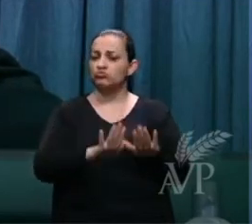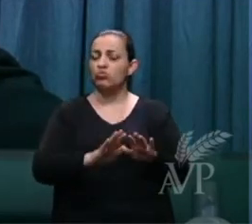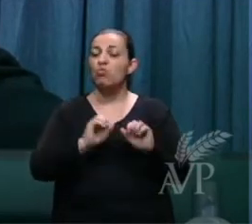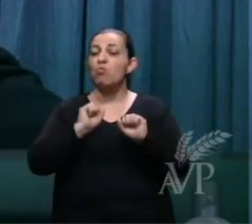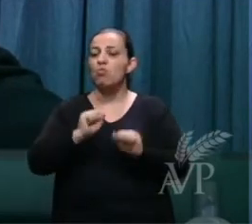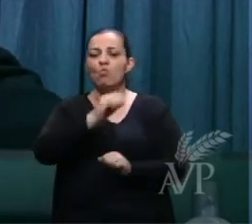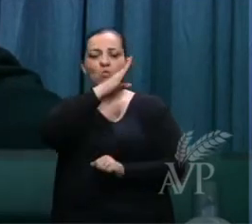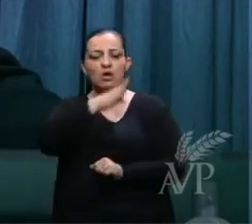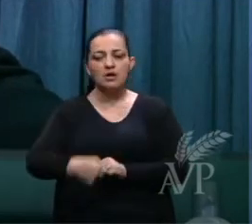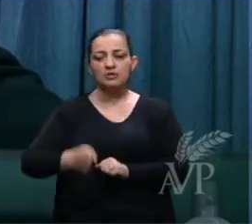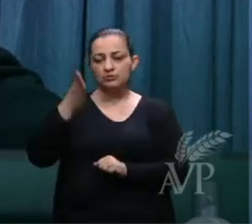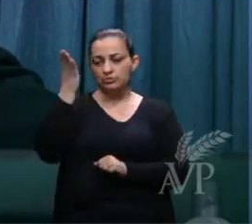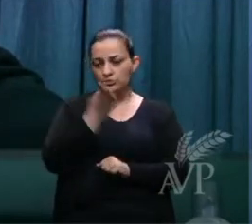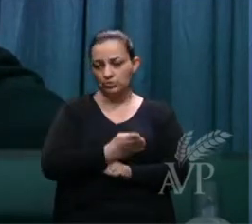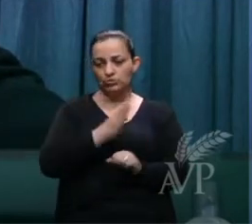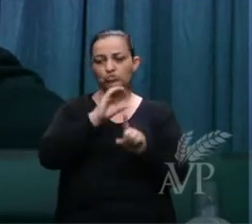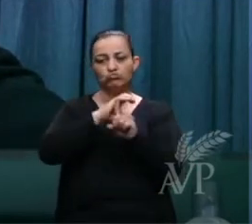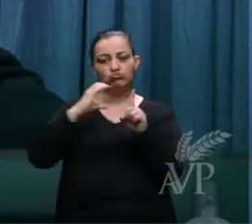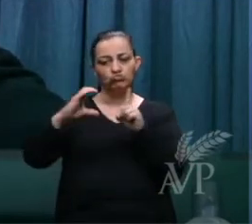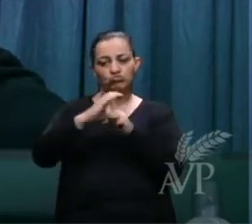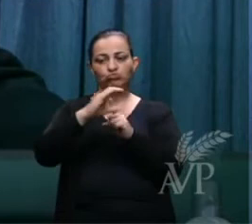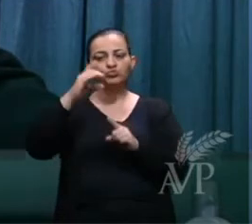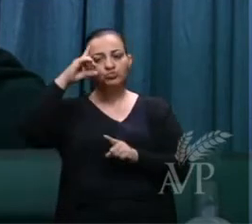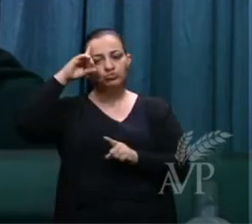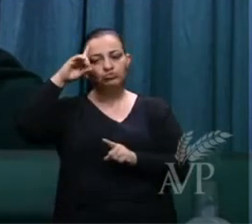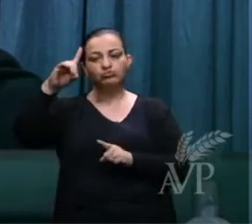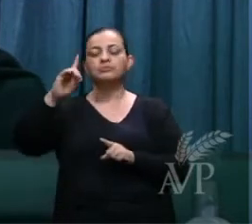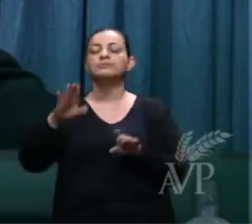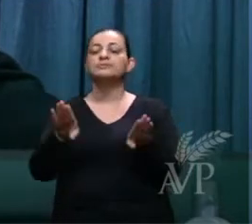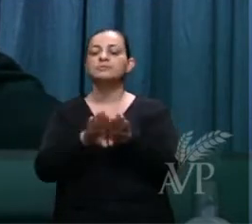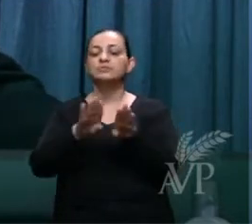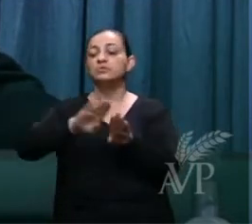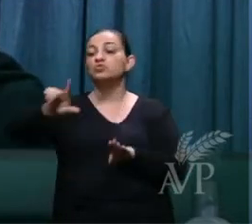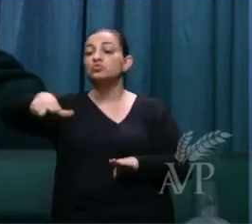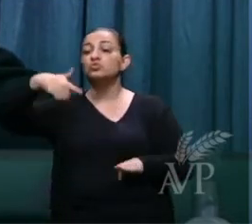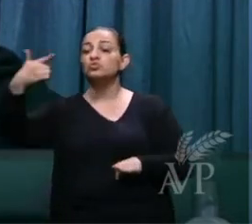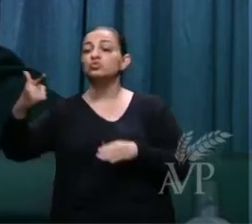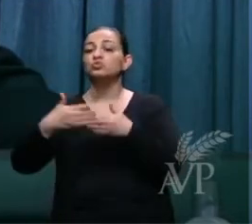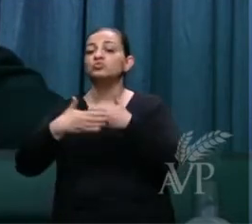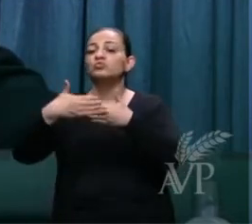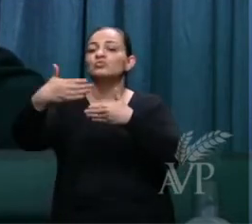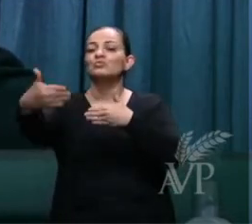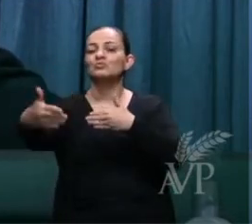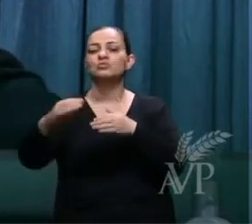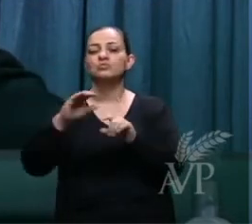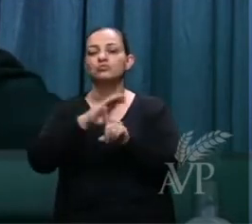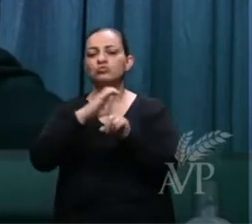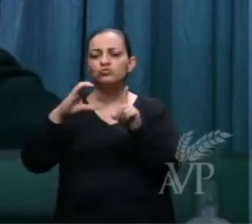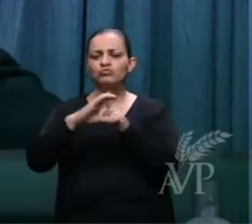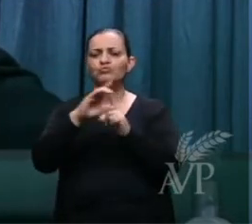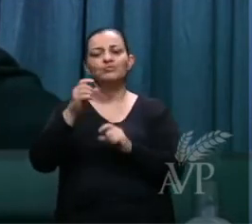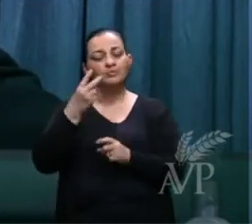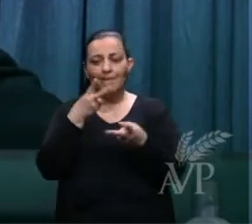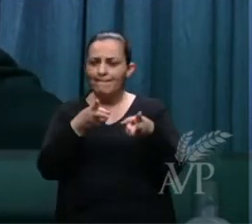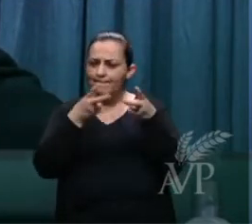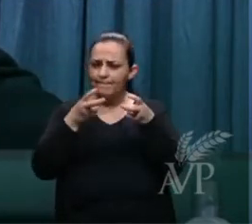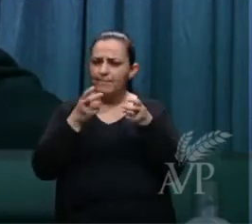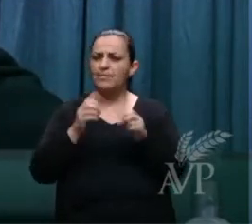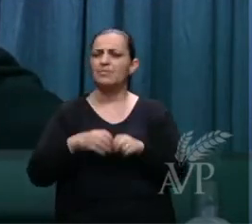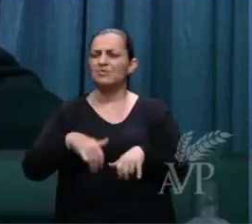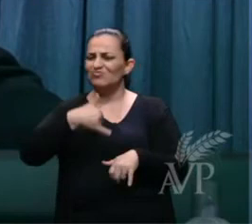o culto do dia e até o próximo culto. Você veja que isso magoa muito a Deus.